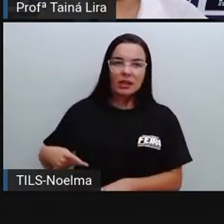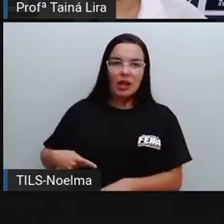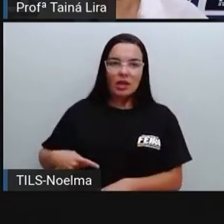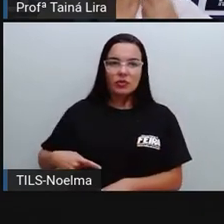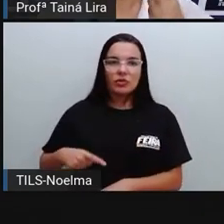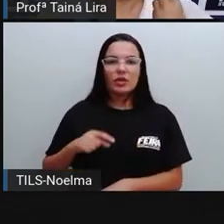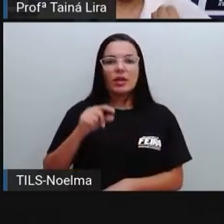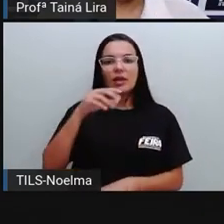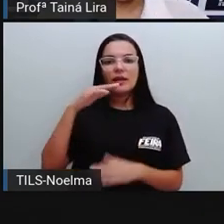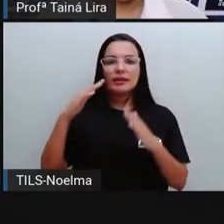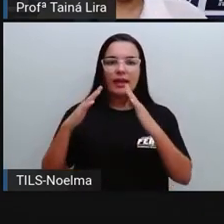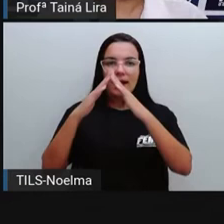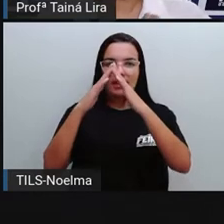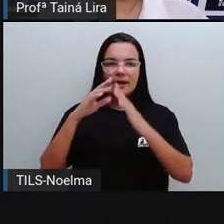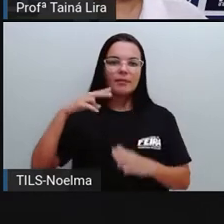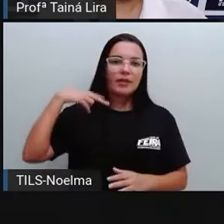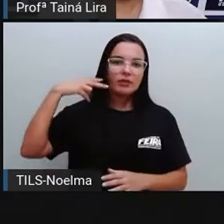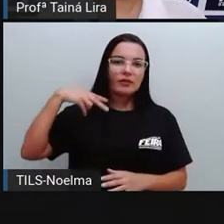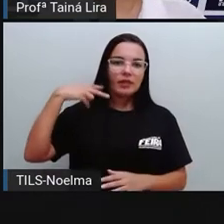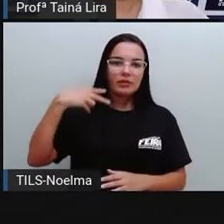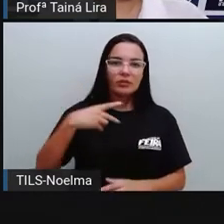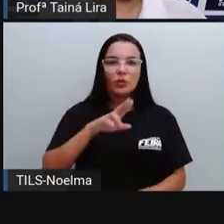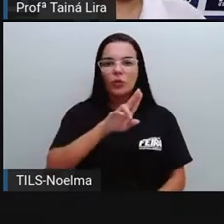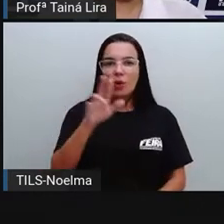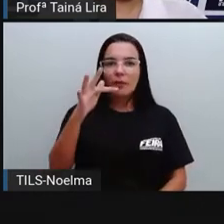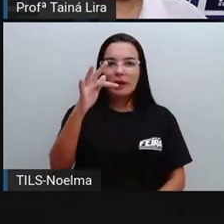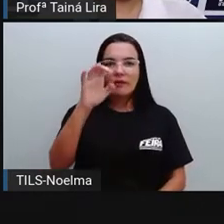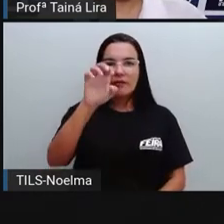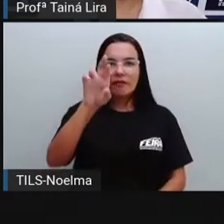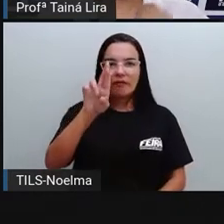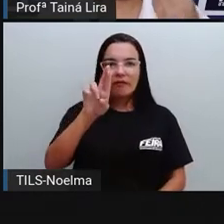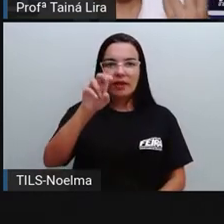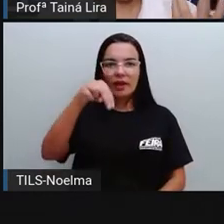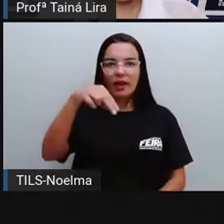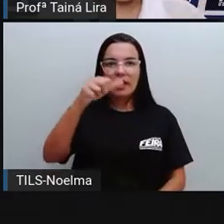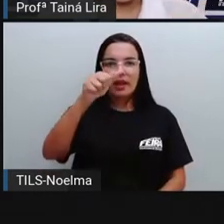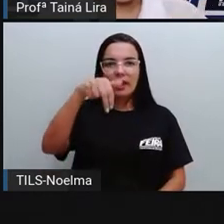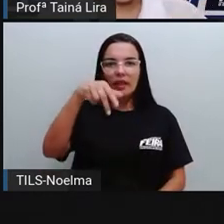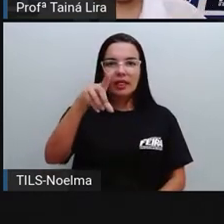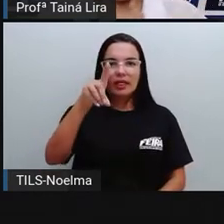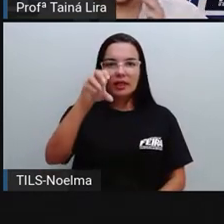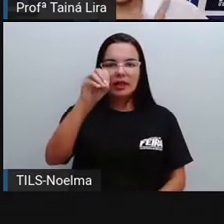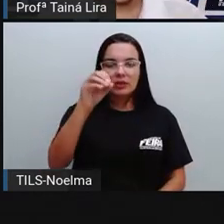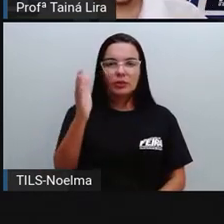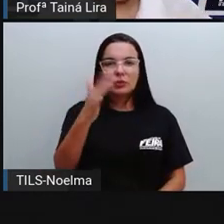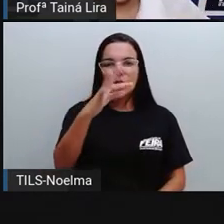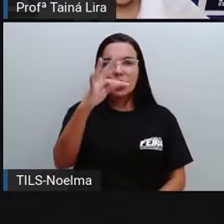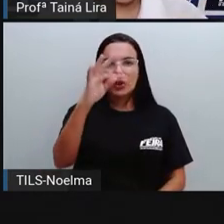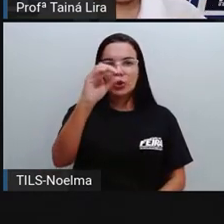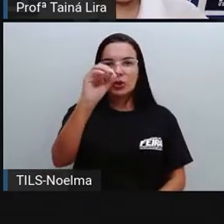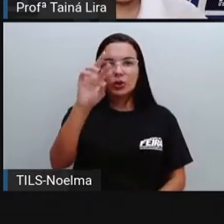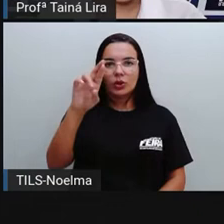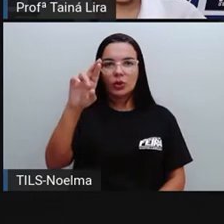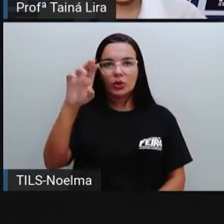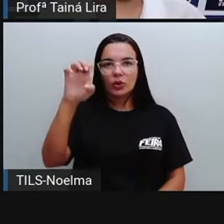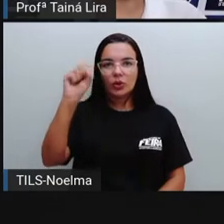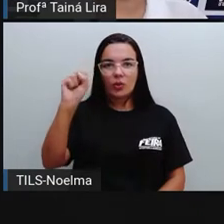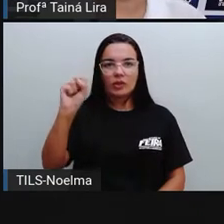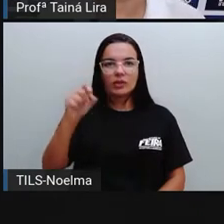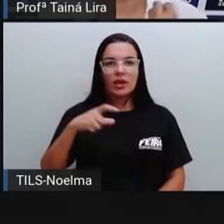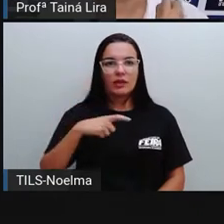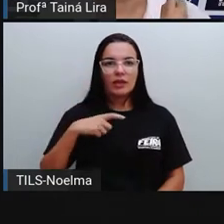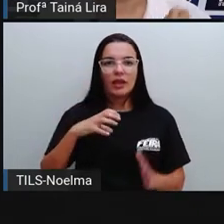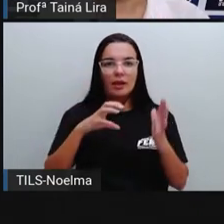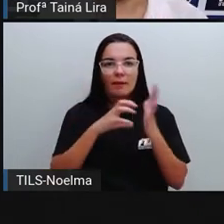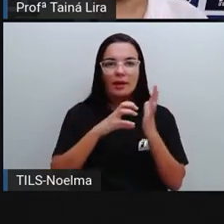primeiro Fernando Dantas Torres, tá? Aqui tem um partido, tá? Em todos, a gente vai ter o partido, tá? Segundo